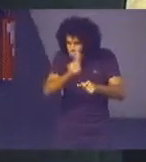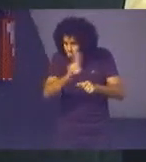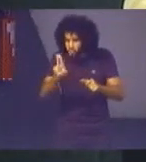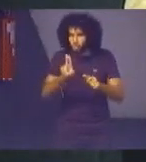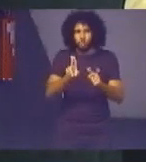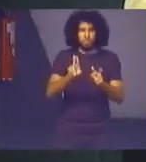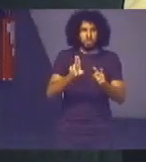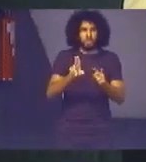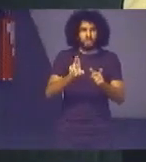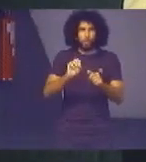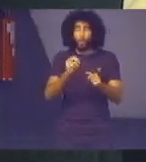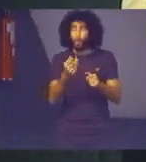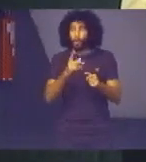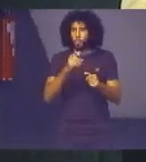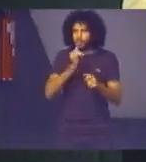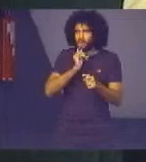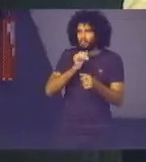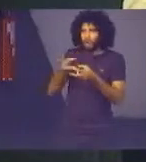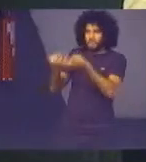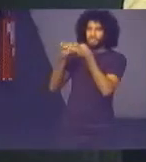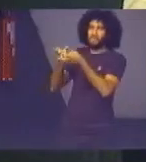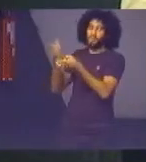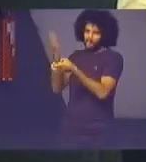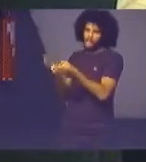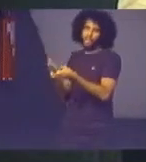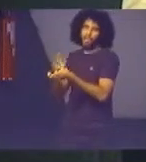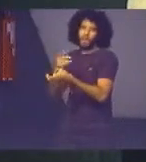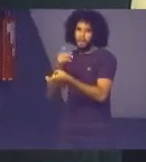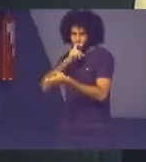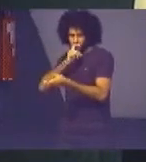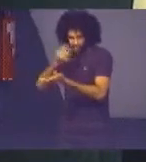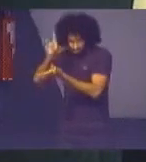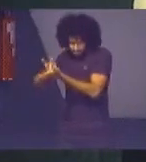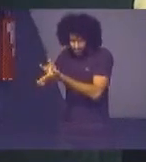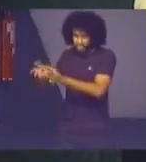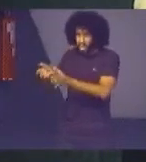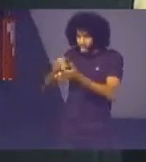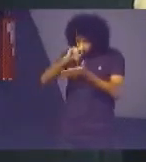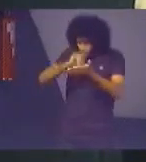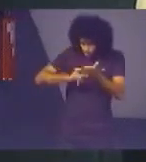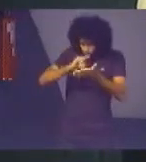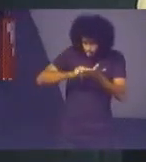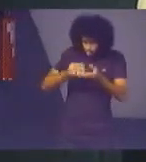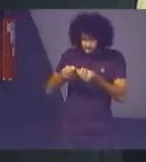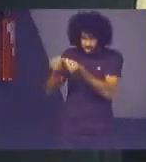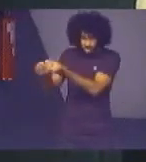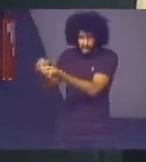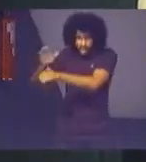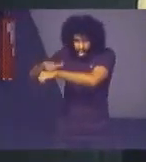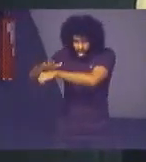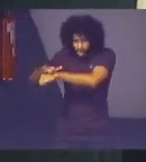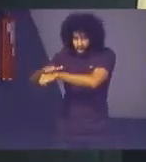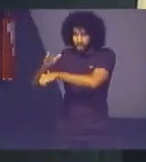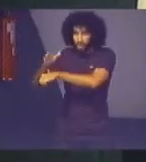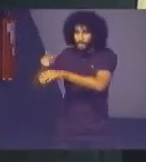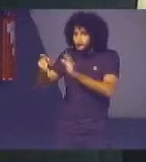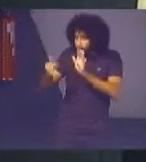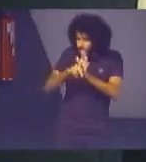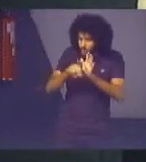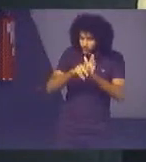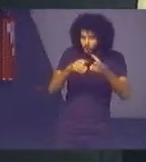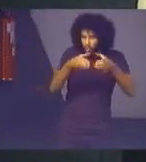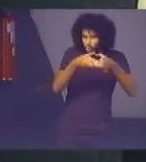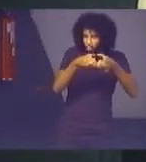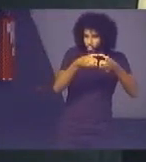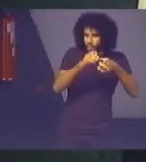nós conseguimos fazer um reconhecimento de paternidade na hora esses documentos são expedidos na hora pelo próprio cartório no evento